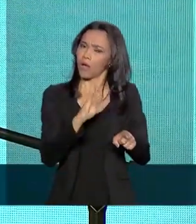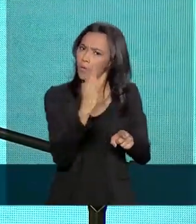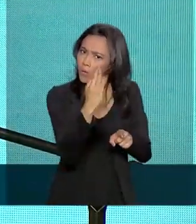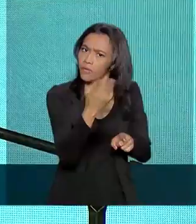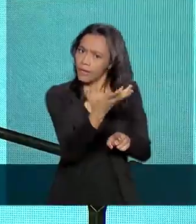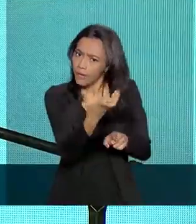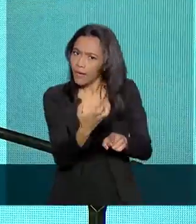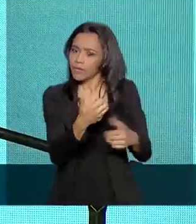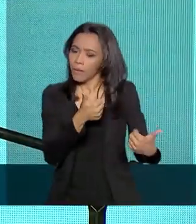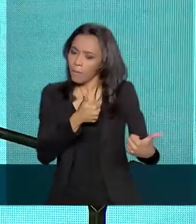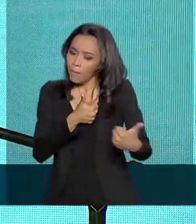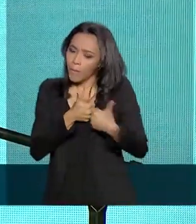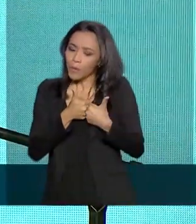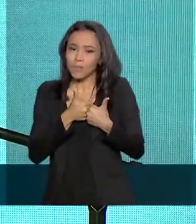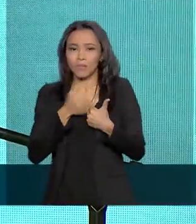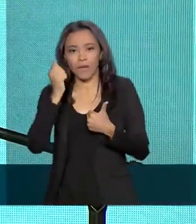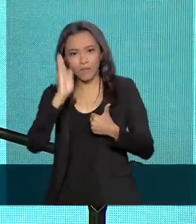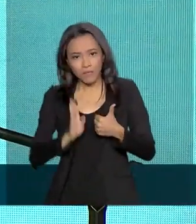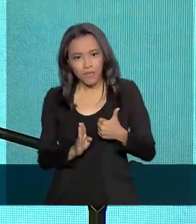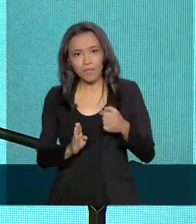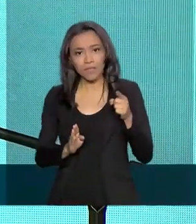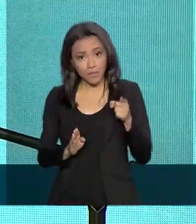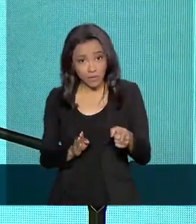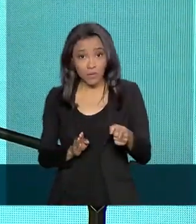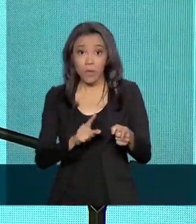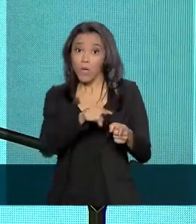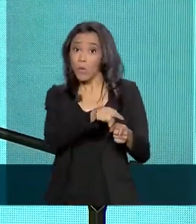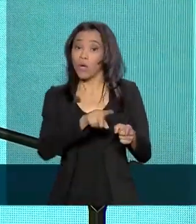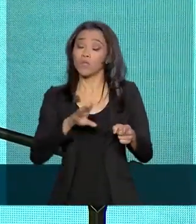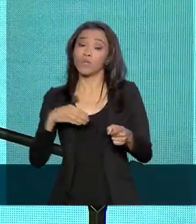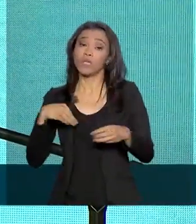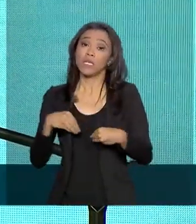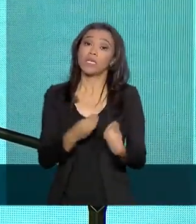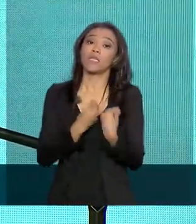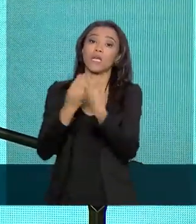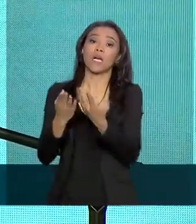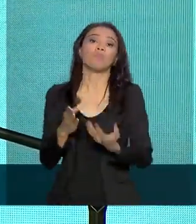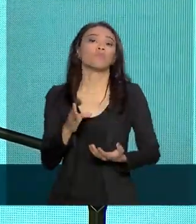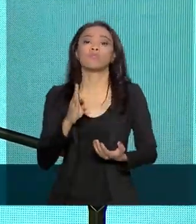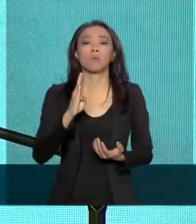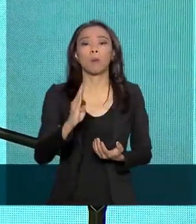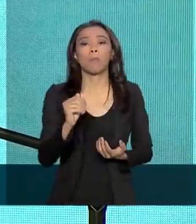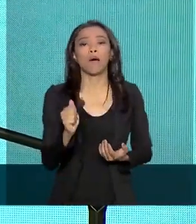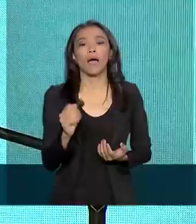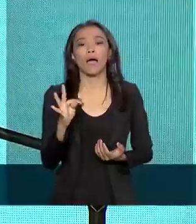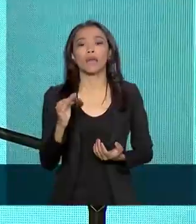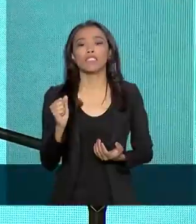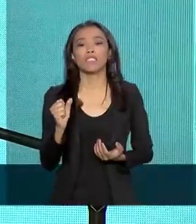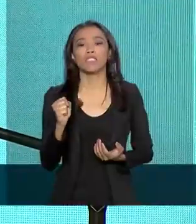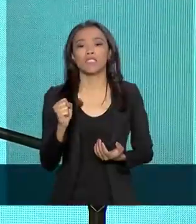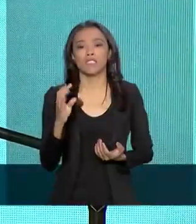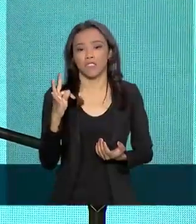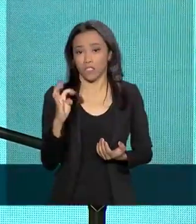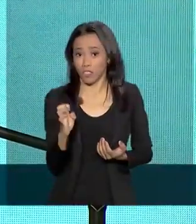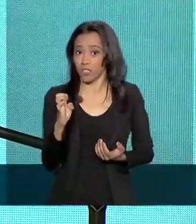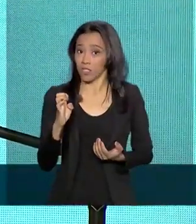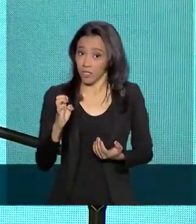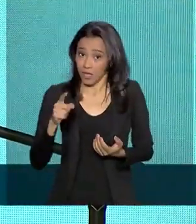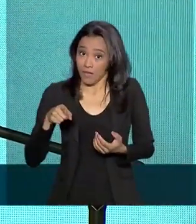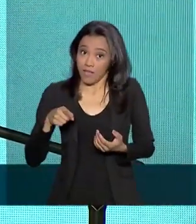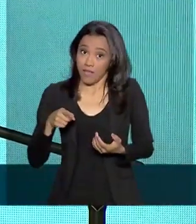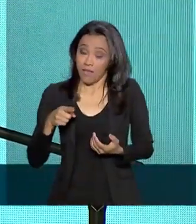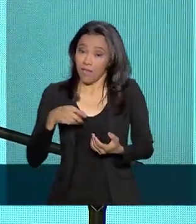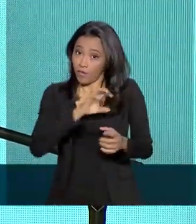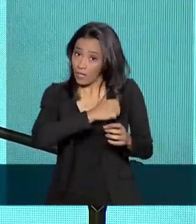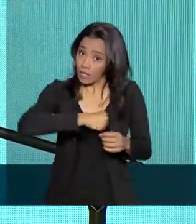O primeiro sinalização, quando ele entregou o Batistir diretamente para a Itália, se o Batistir for para lá, porque ele achava que ia ter o refúgio lá. Não